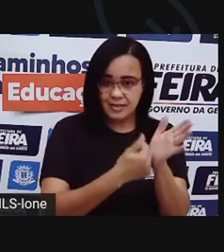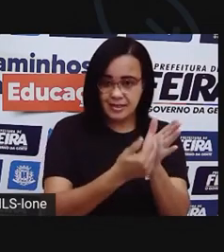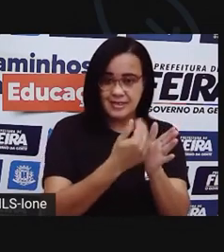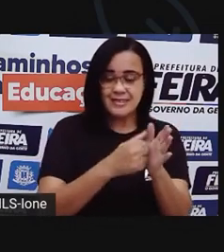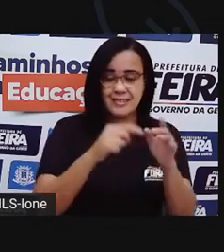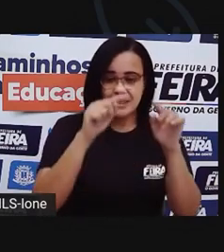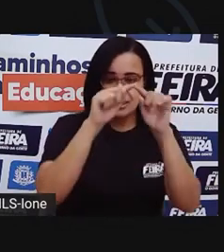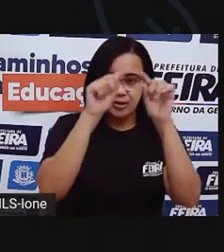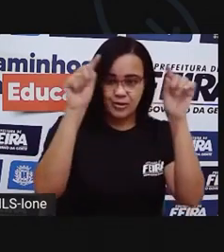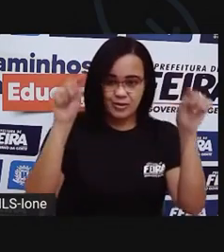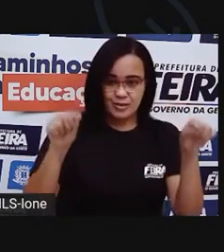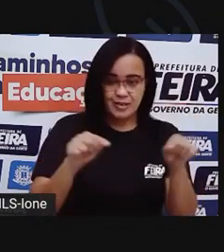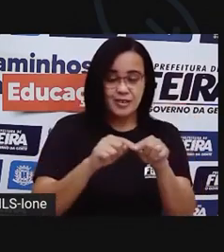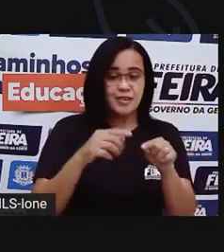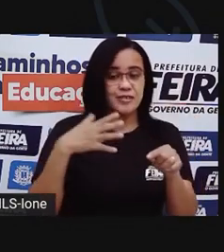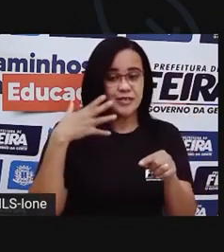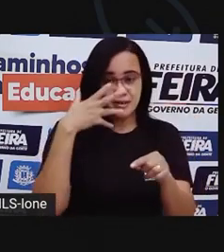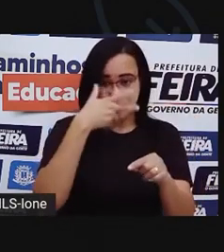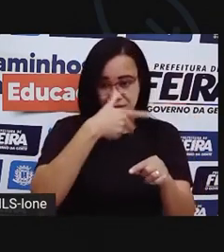arte. Também fica muito bonita.